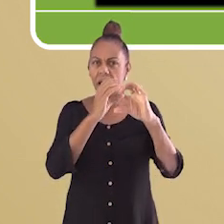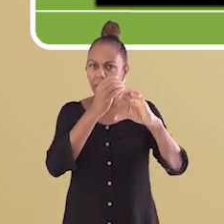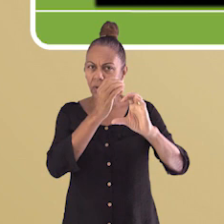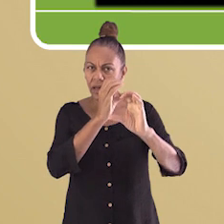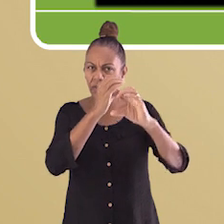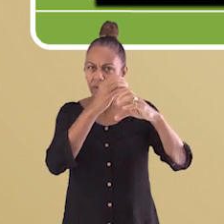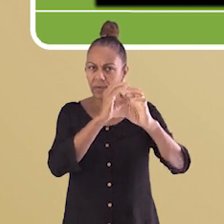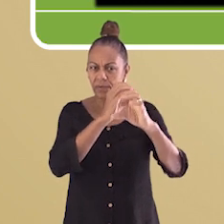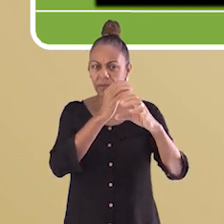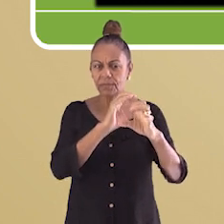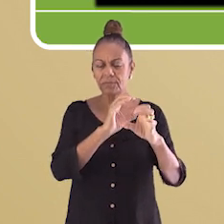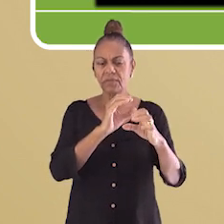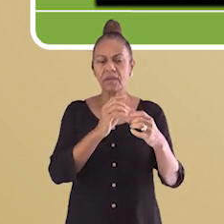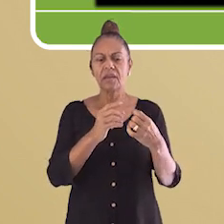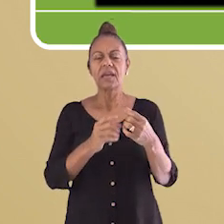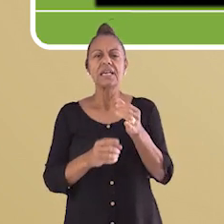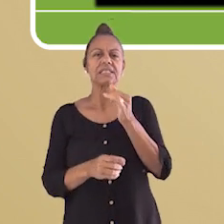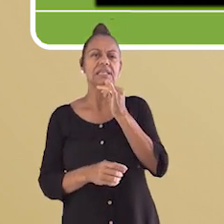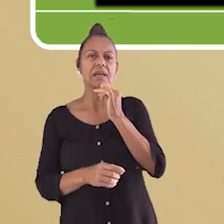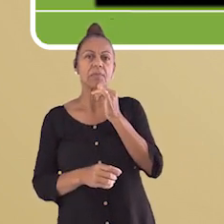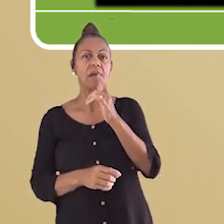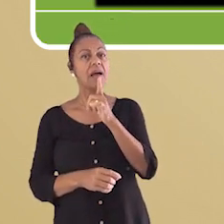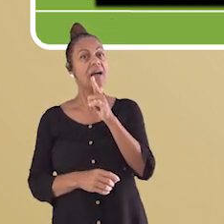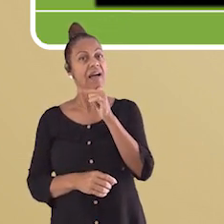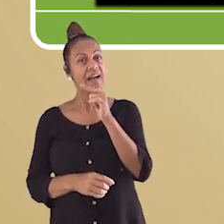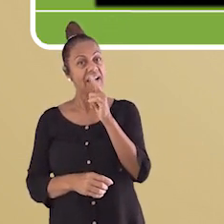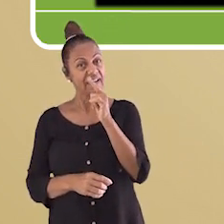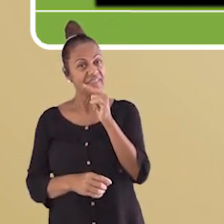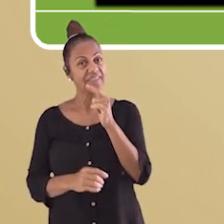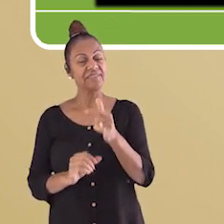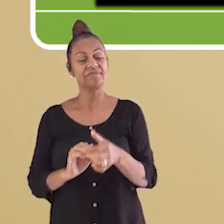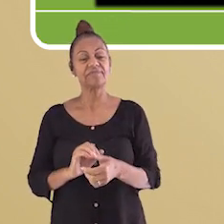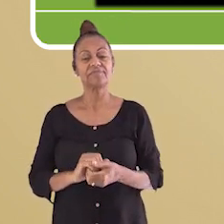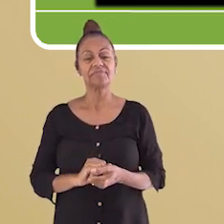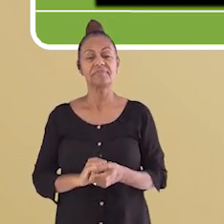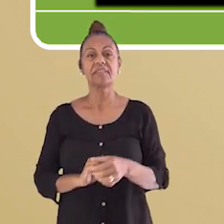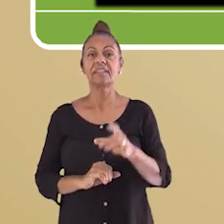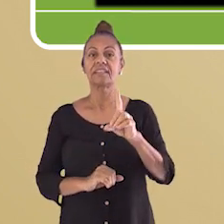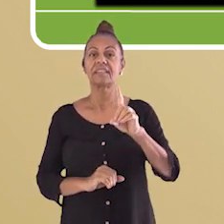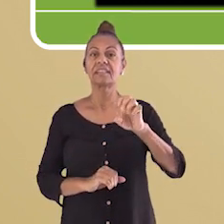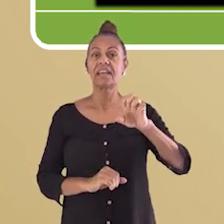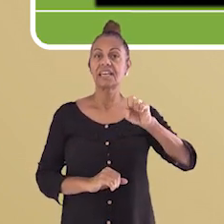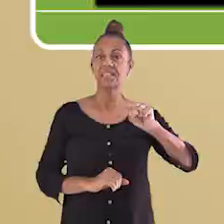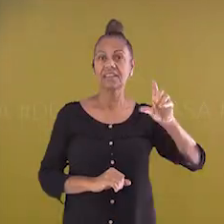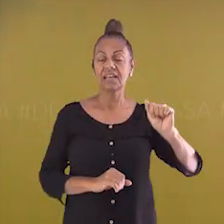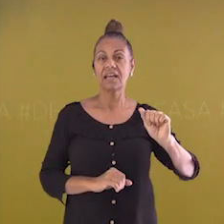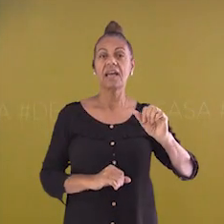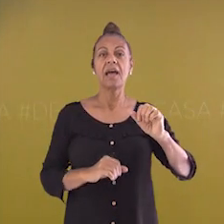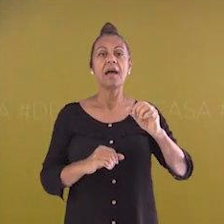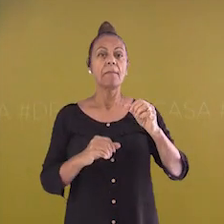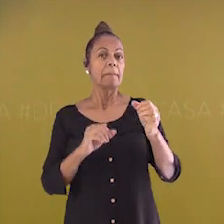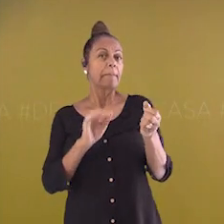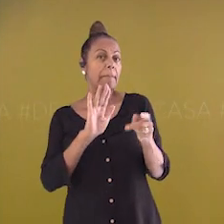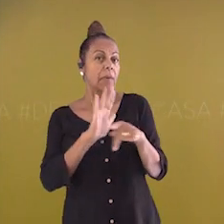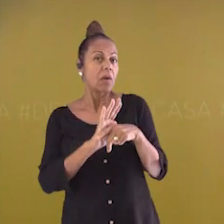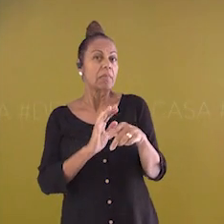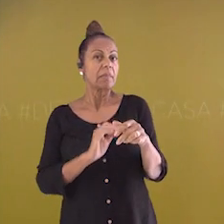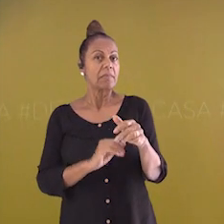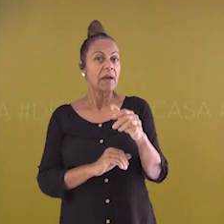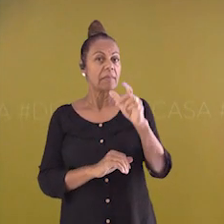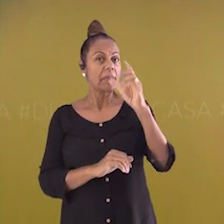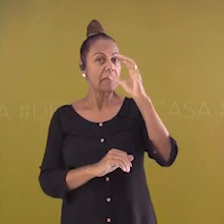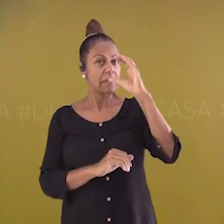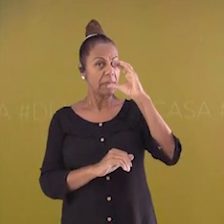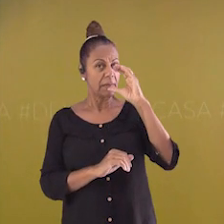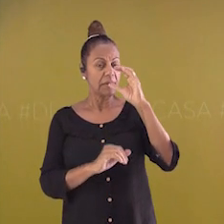verdade, a maioria das vezes, o que nós encontramos na natureza é uma mistura de substâncias. A exemplo, nós temos